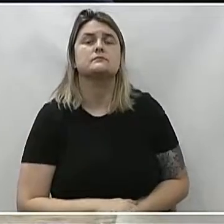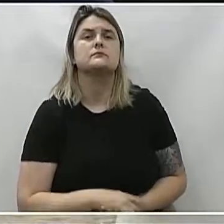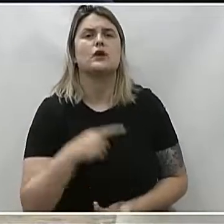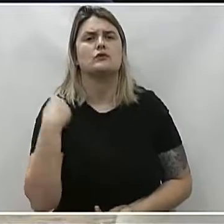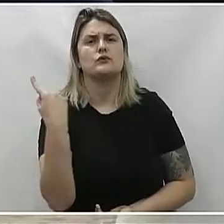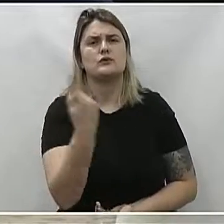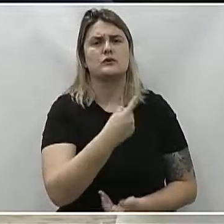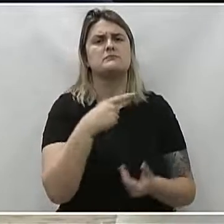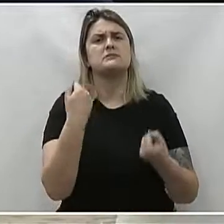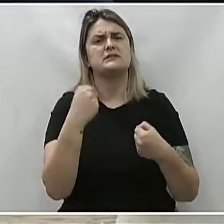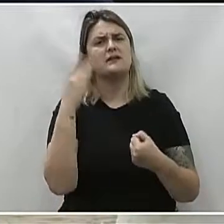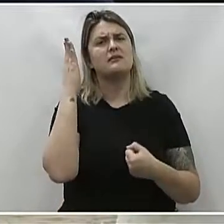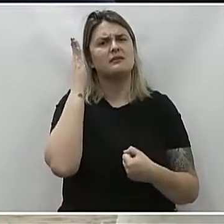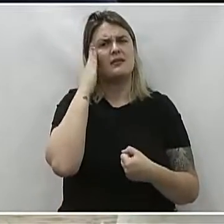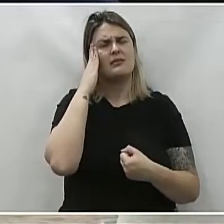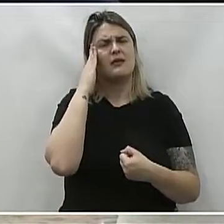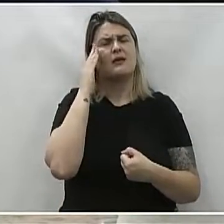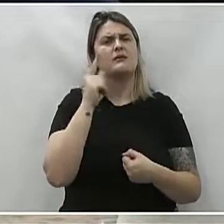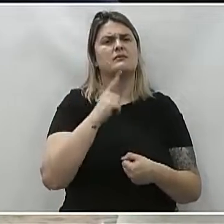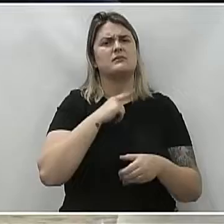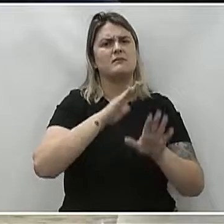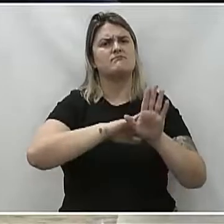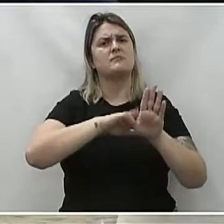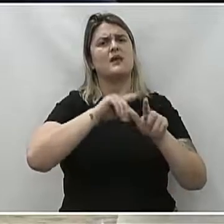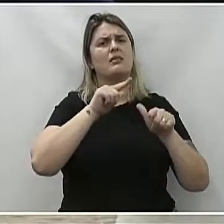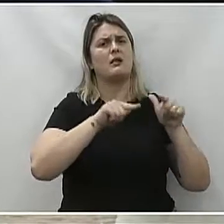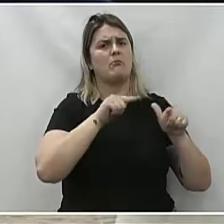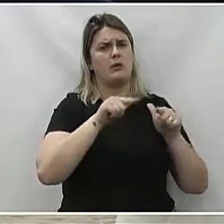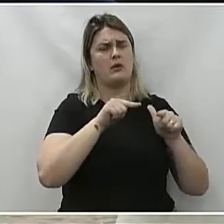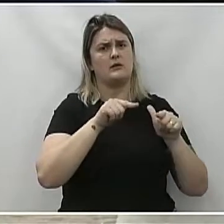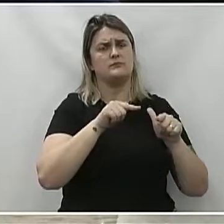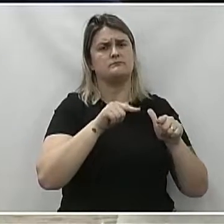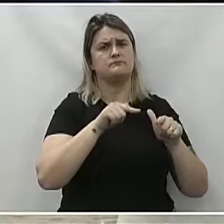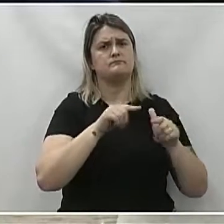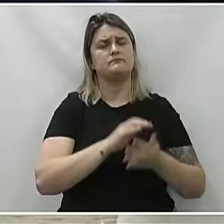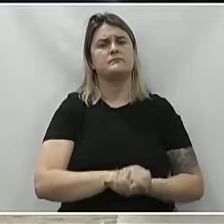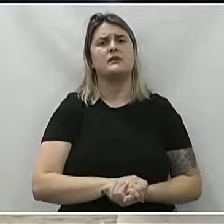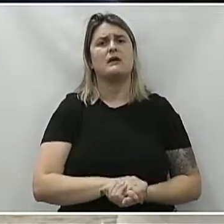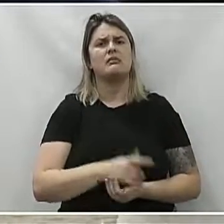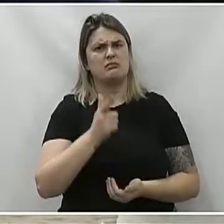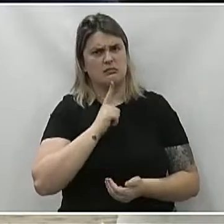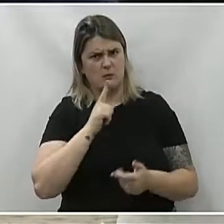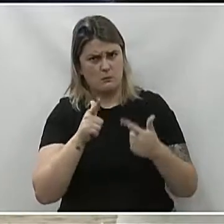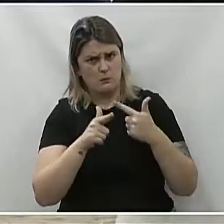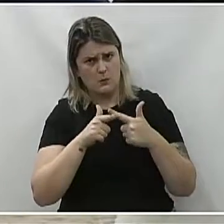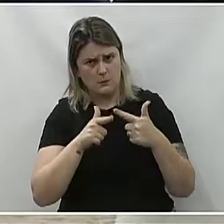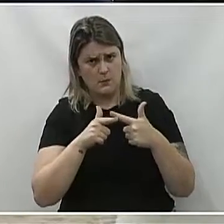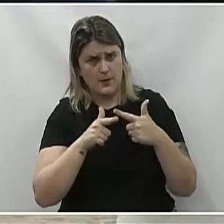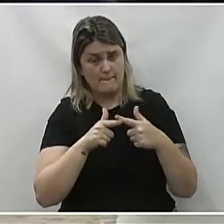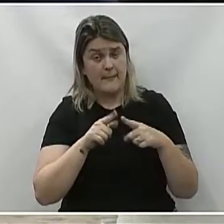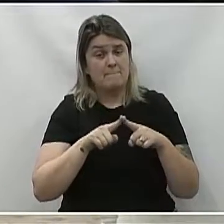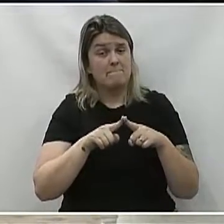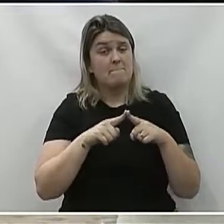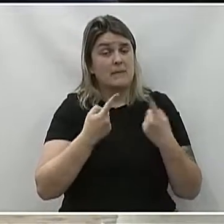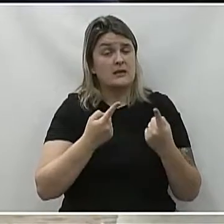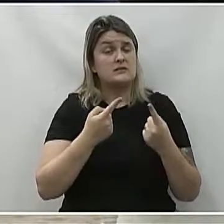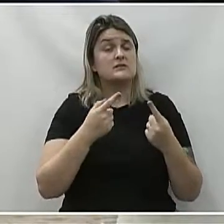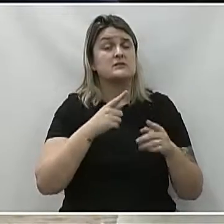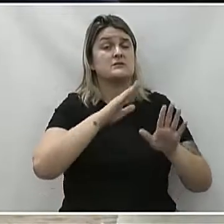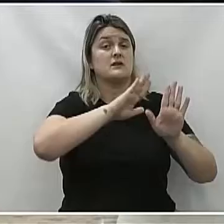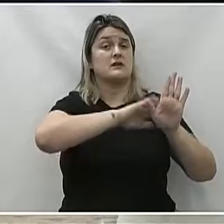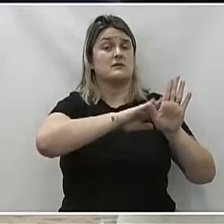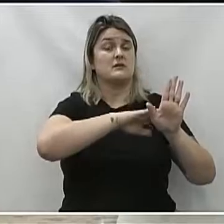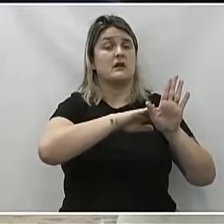a gente precisa entender que existe todo um trabalho em cima disso. Pode existir problemas, mas a gente precisa saber